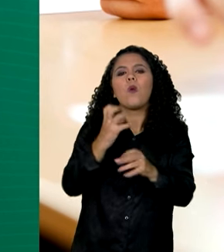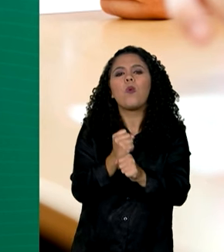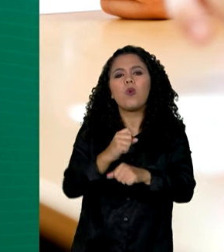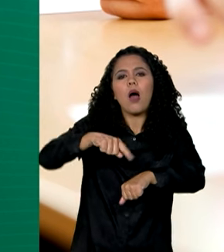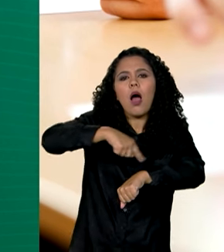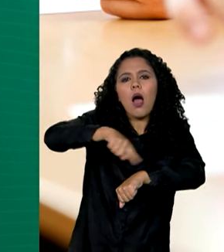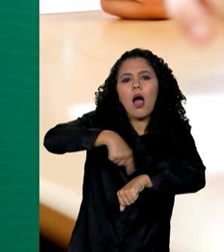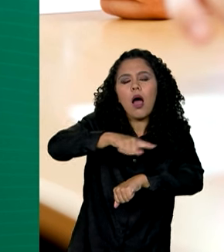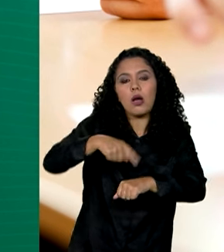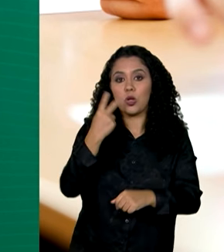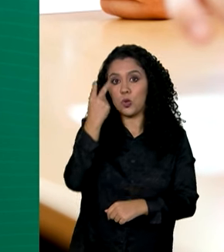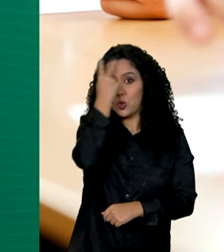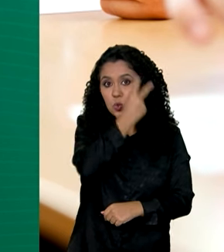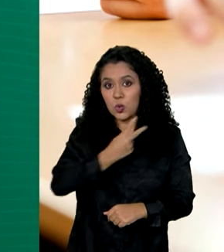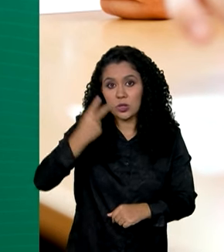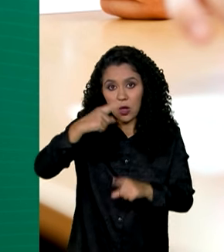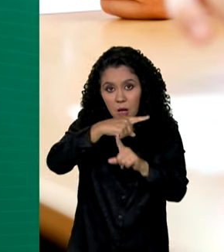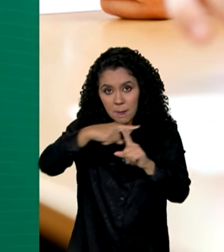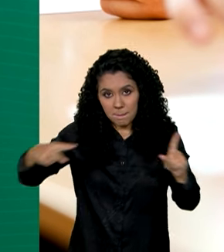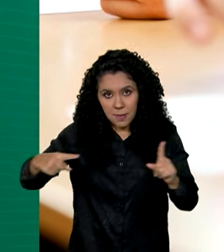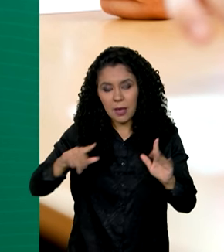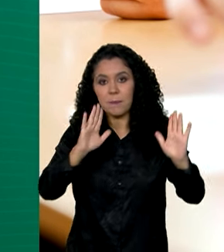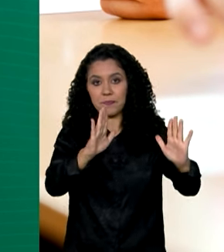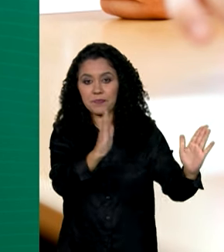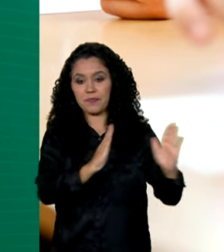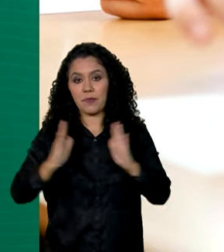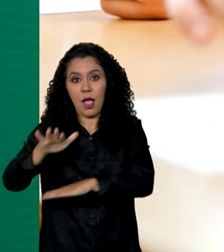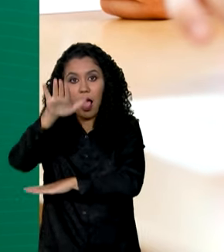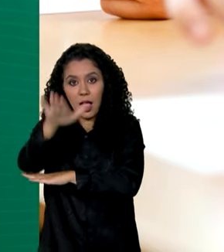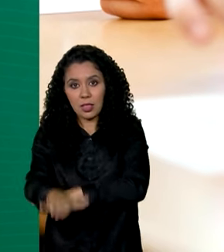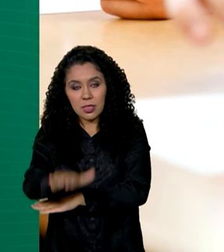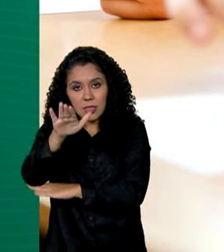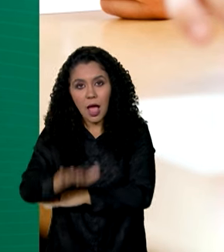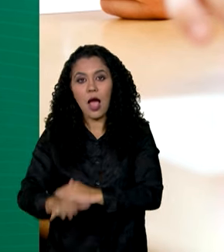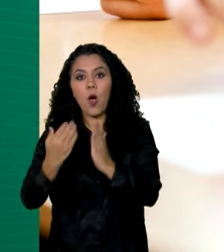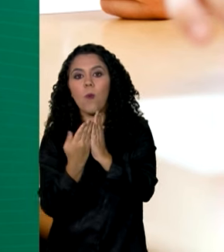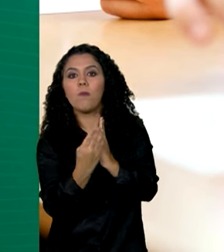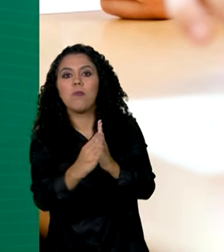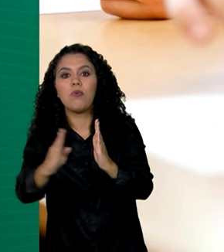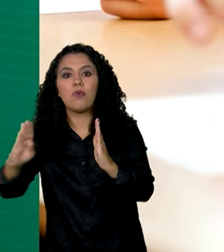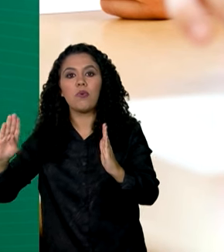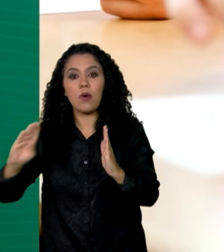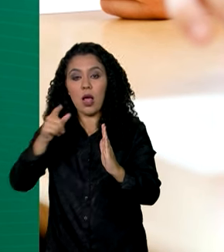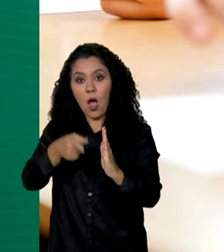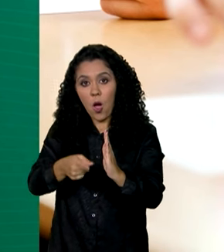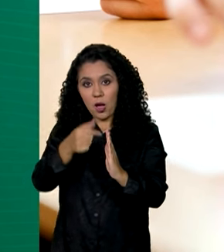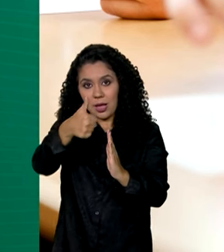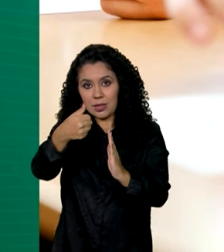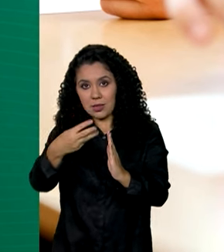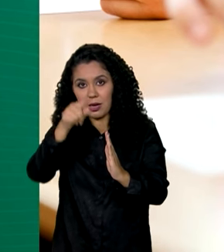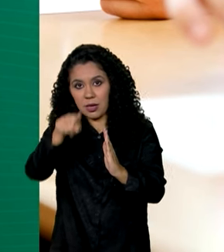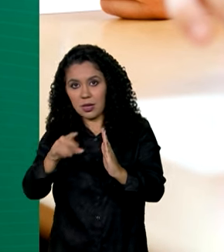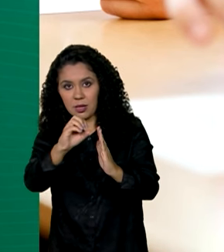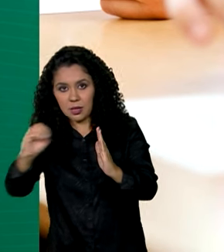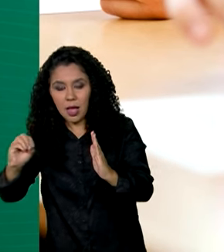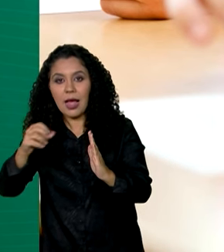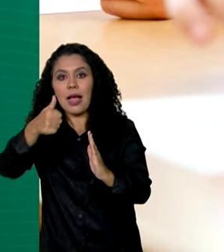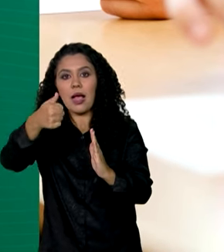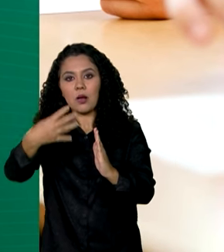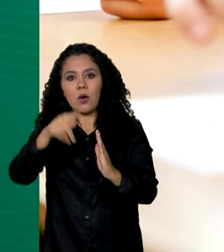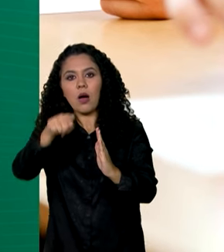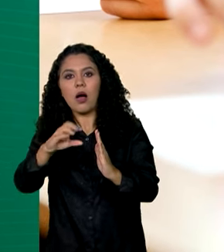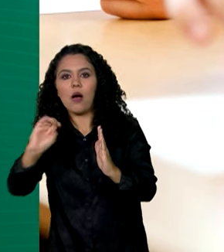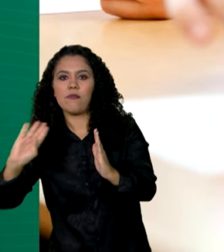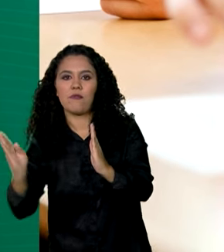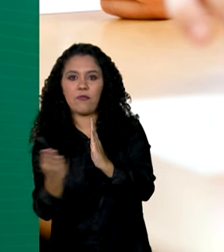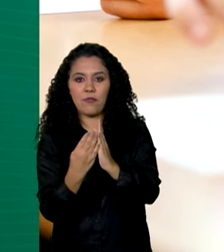de 2h30. Pela tarde, a abertura dos portões será às 13h, fechando às 14h. E o